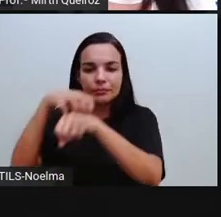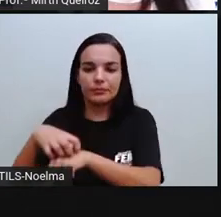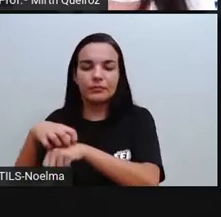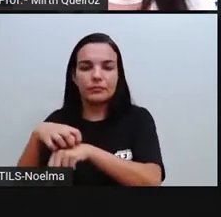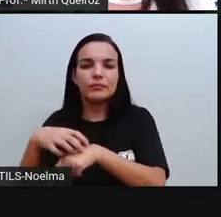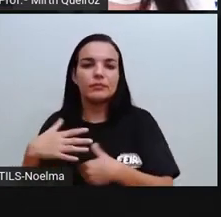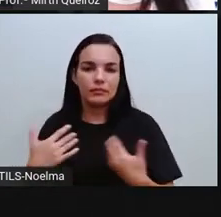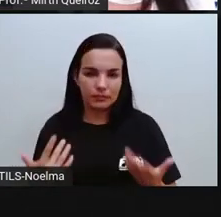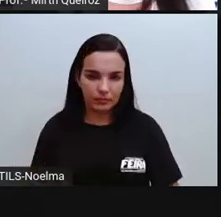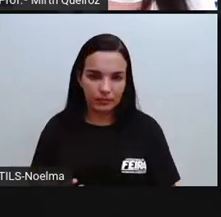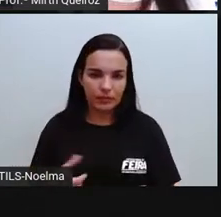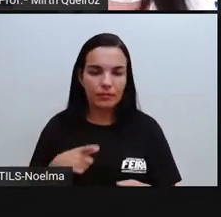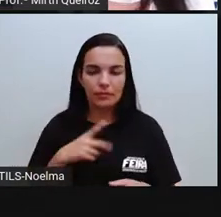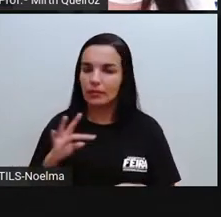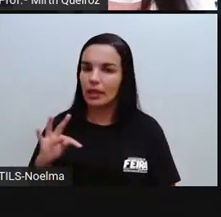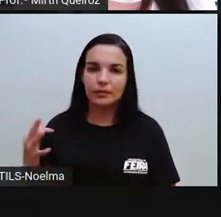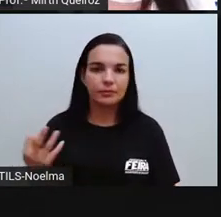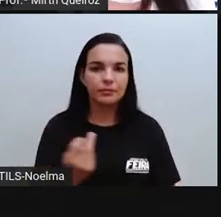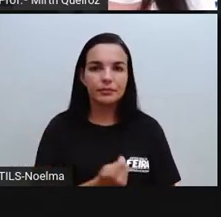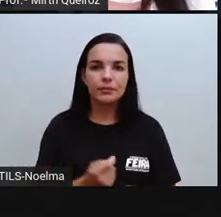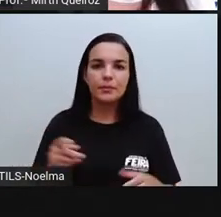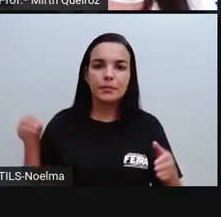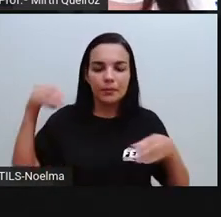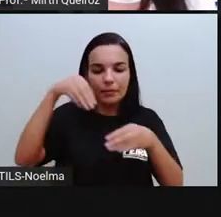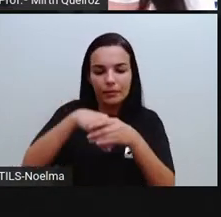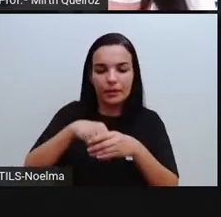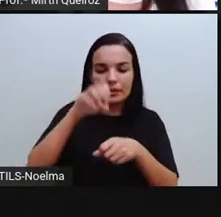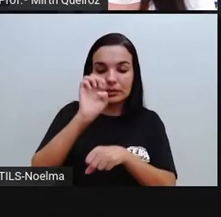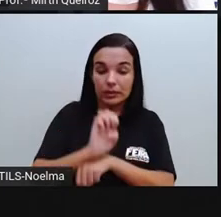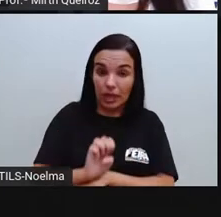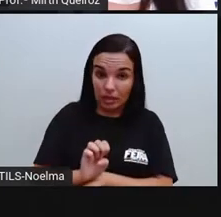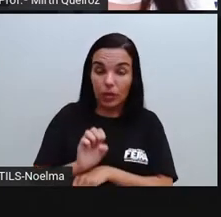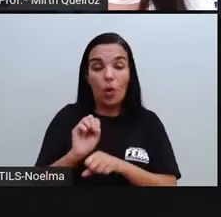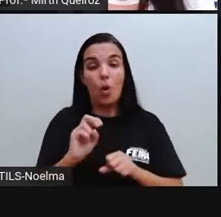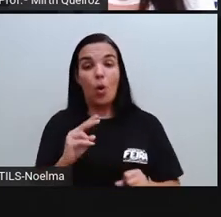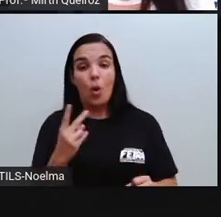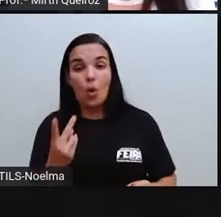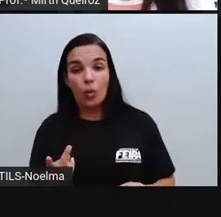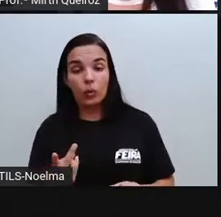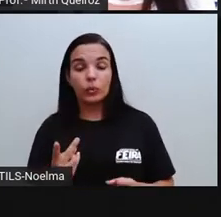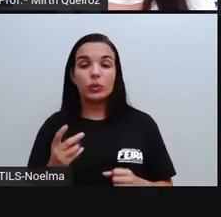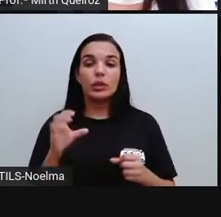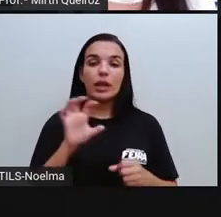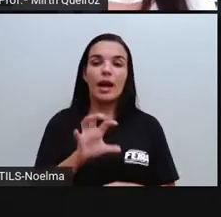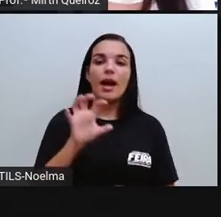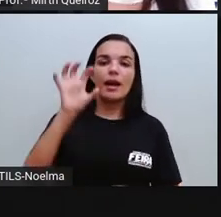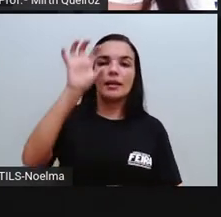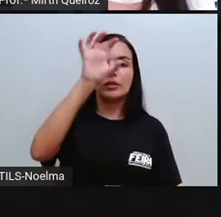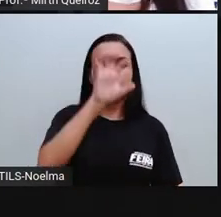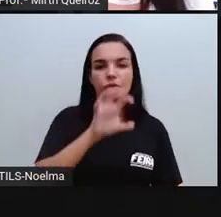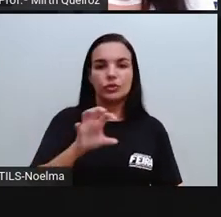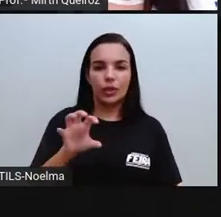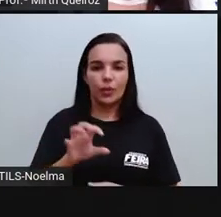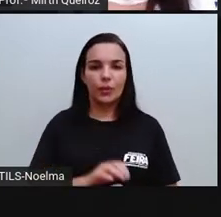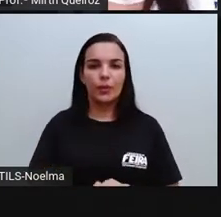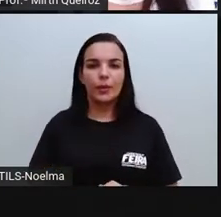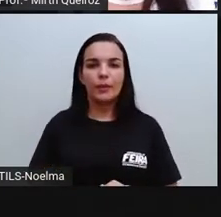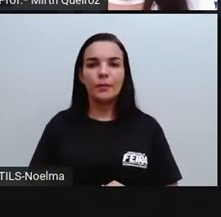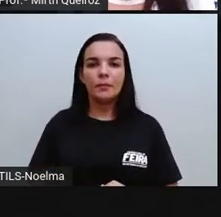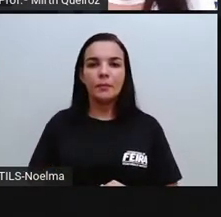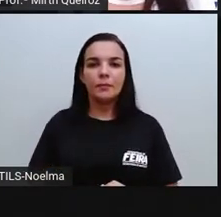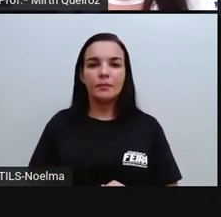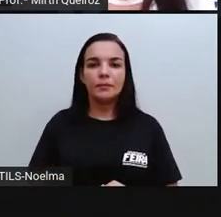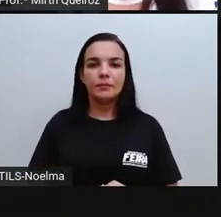ocorre internamente, dentro do próprio estado, né? Mudando ali de cidade para cidade, ou então dentro da própria